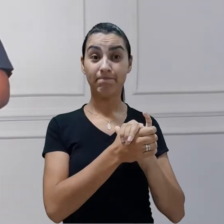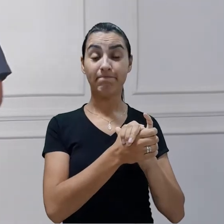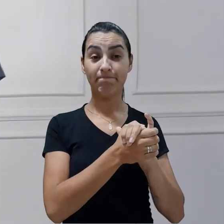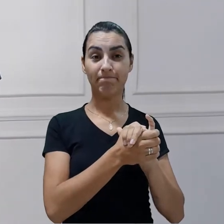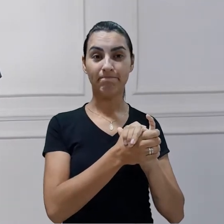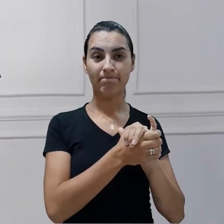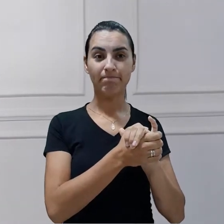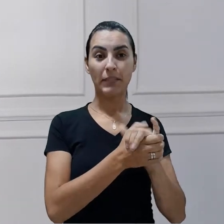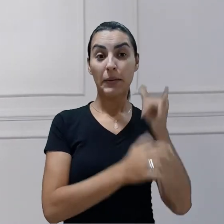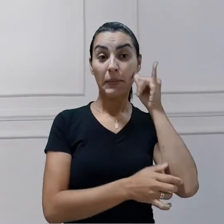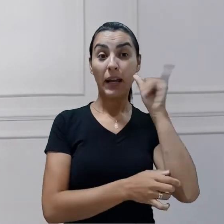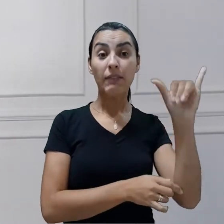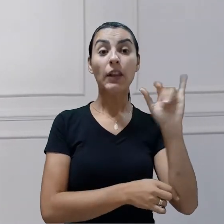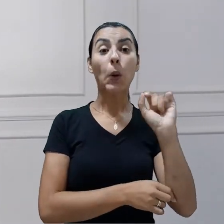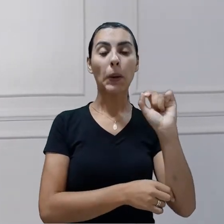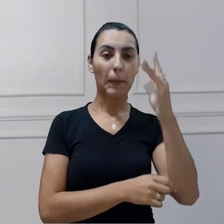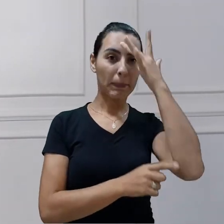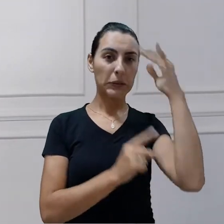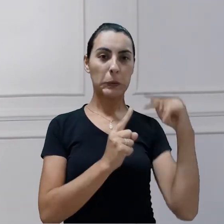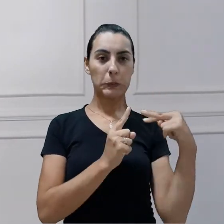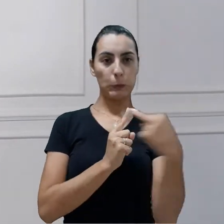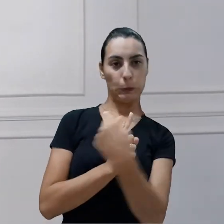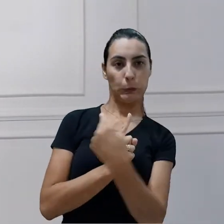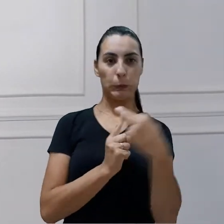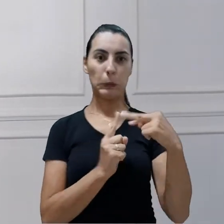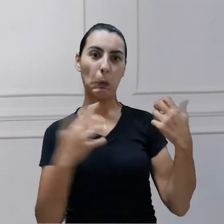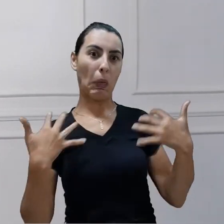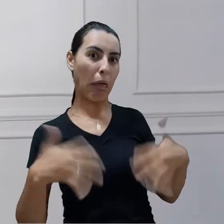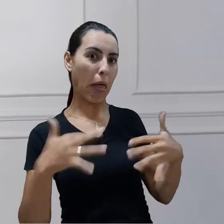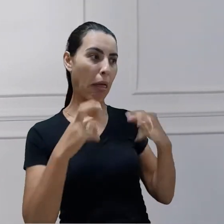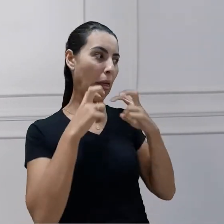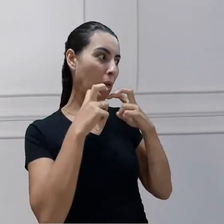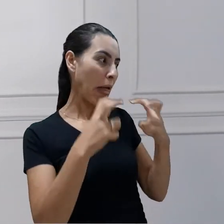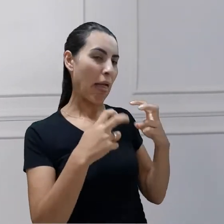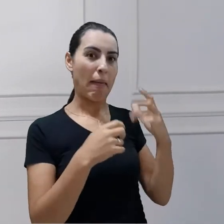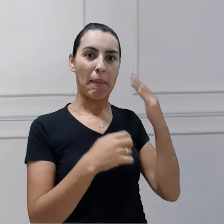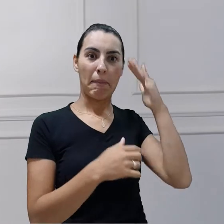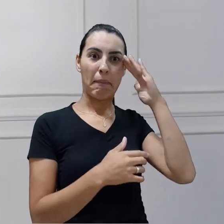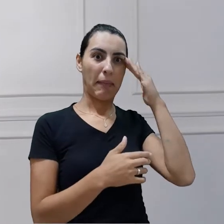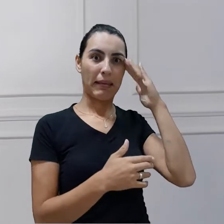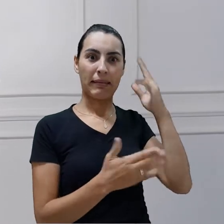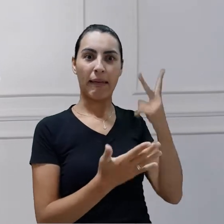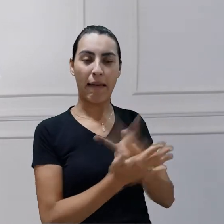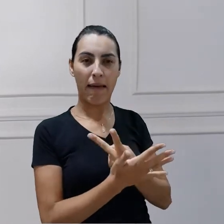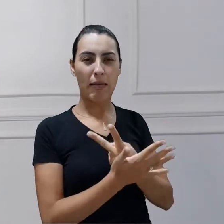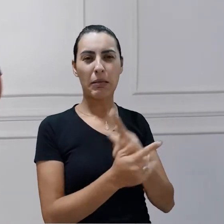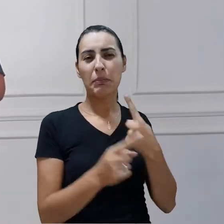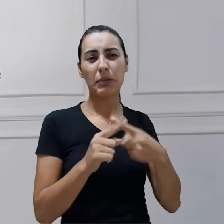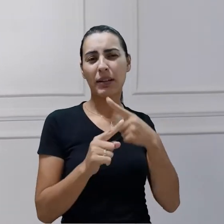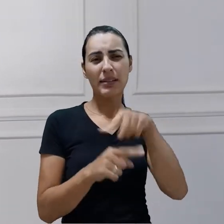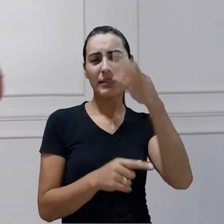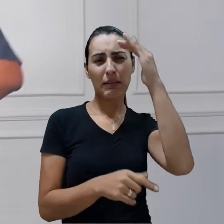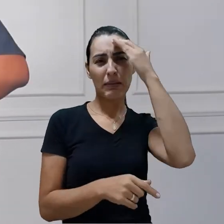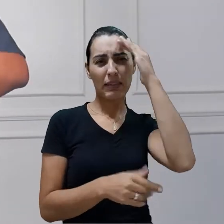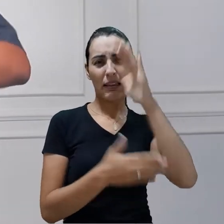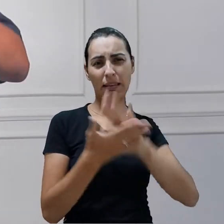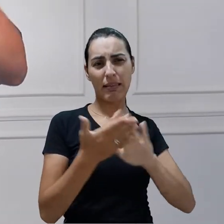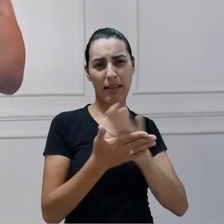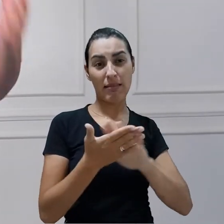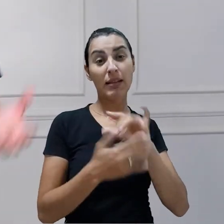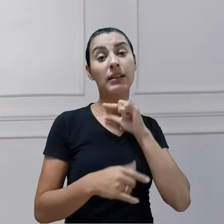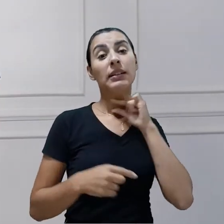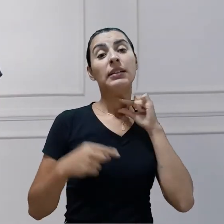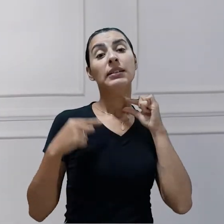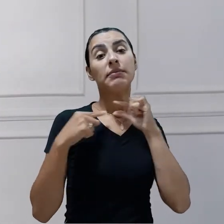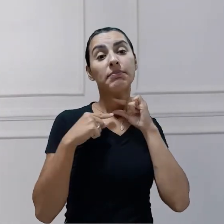para evitar estes escândalos que podem acontecer por má compreensão. Porque o clérgima, como eu disse, ele